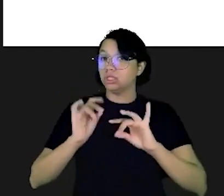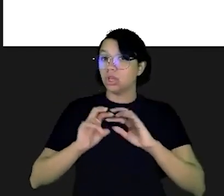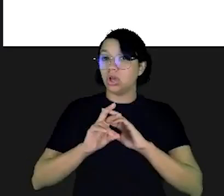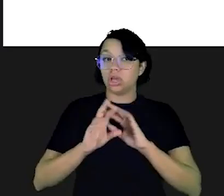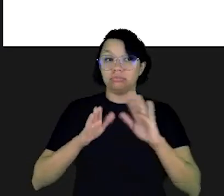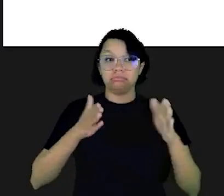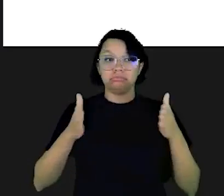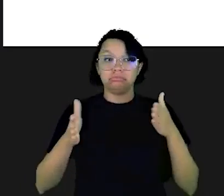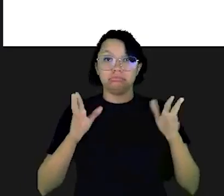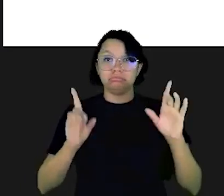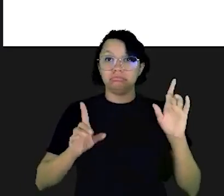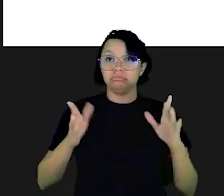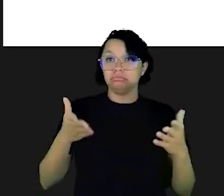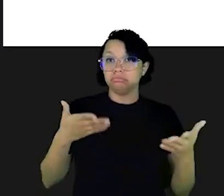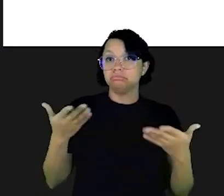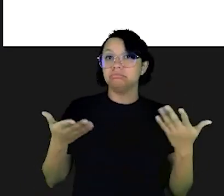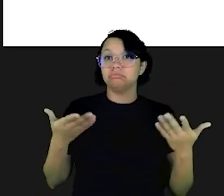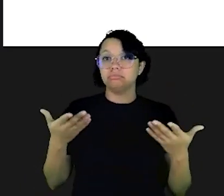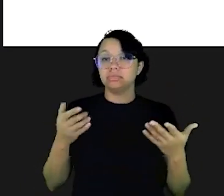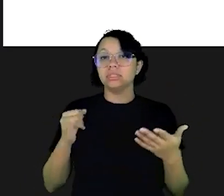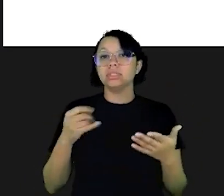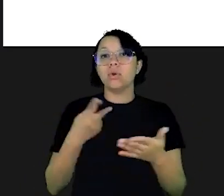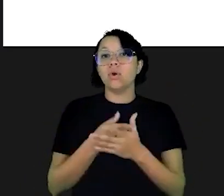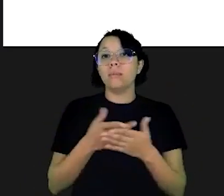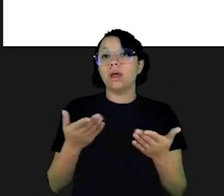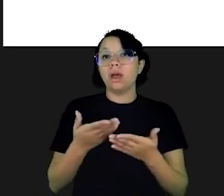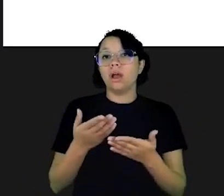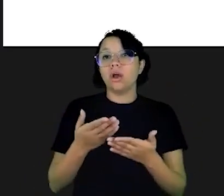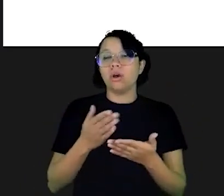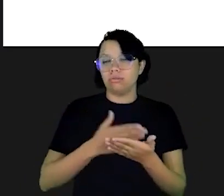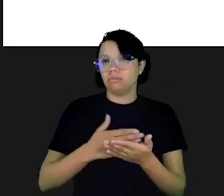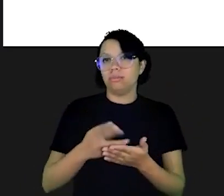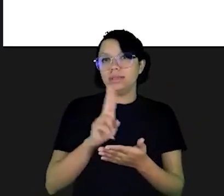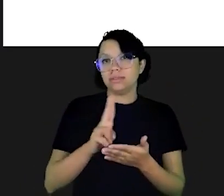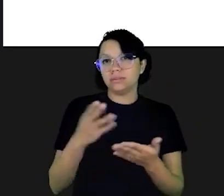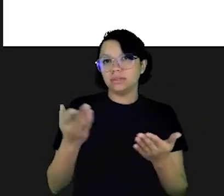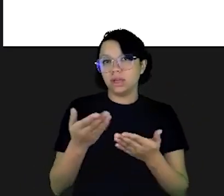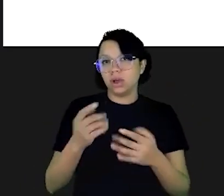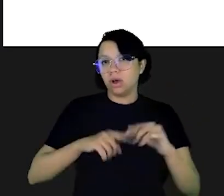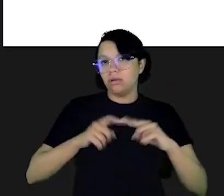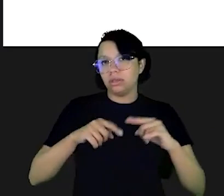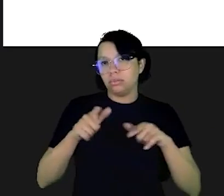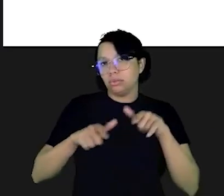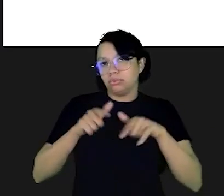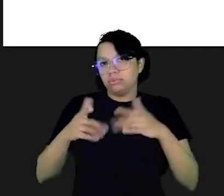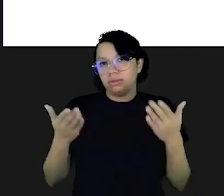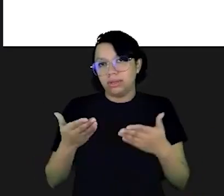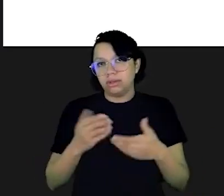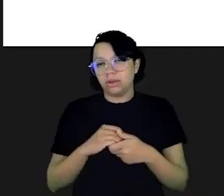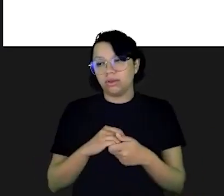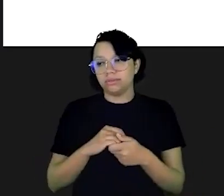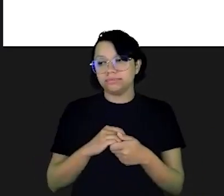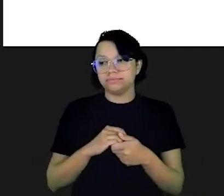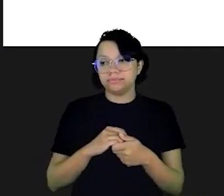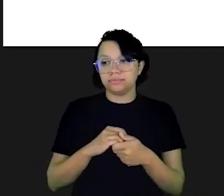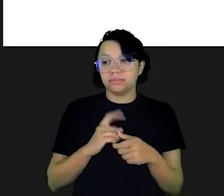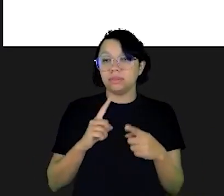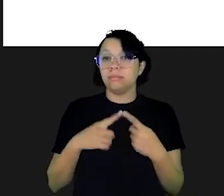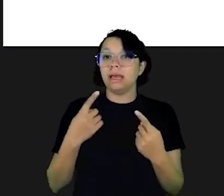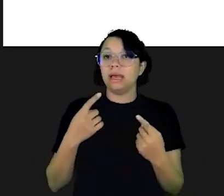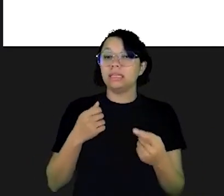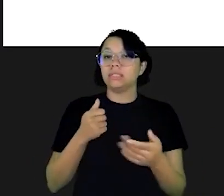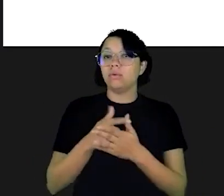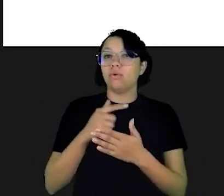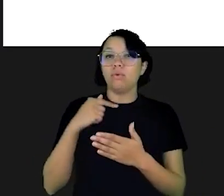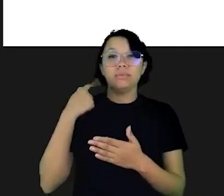Existe aqui uma escolha intertemporal, uma troca intertemporal. É claro que se eu compro agora eu começo a usufruir daquele produto ou